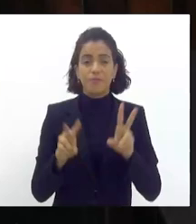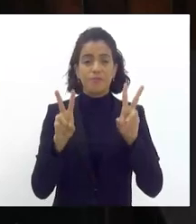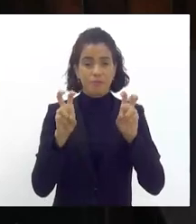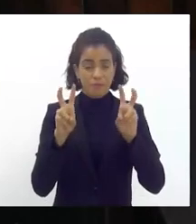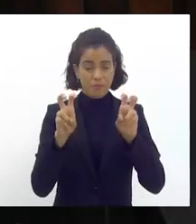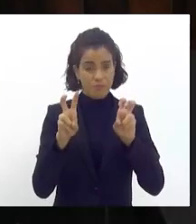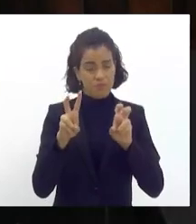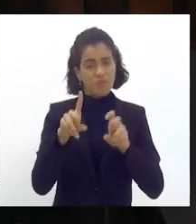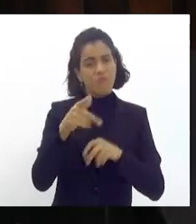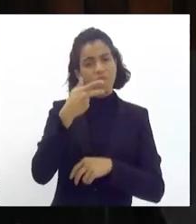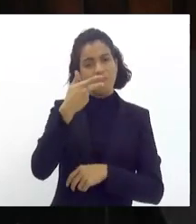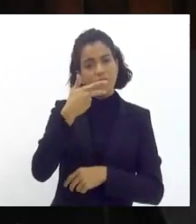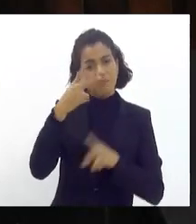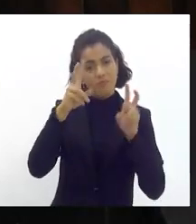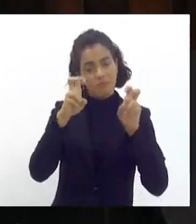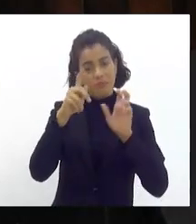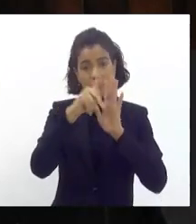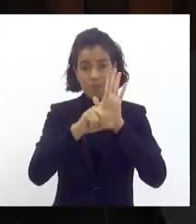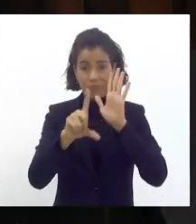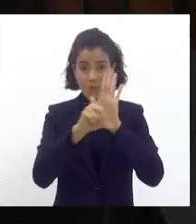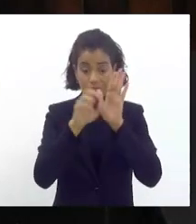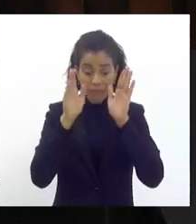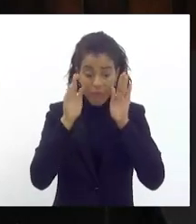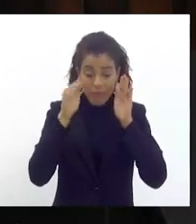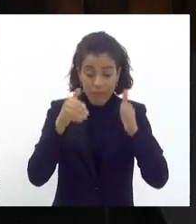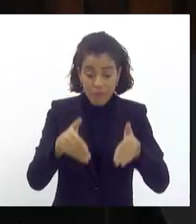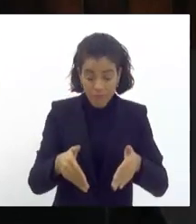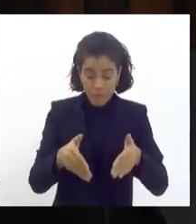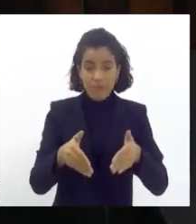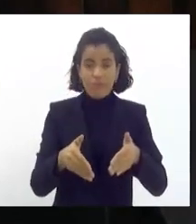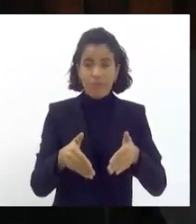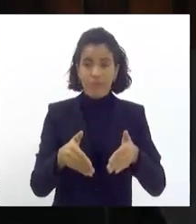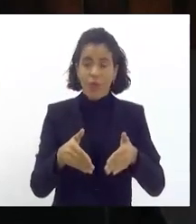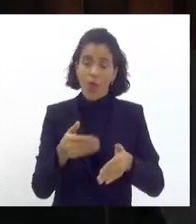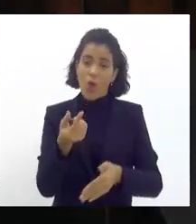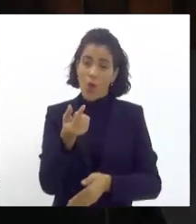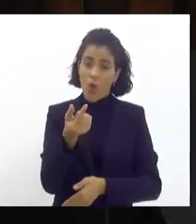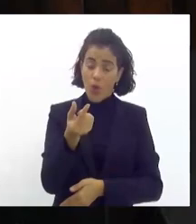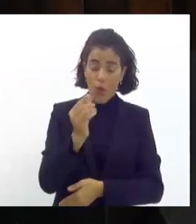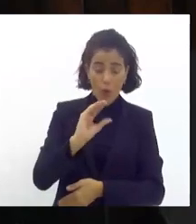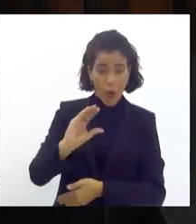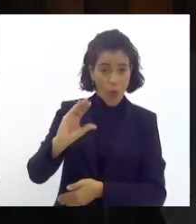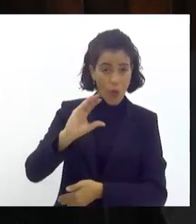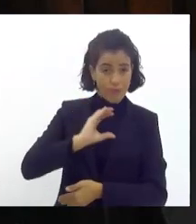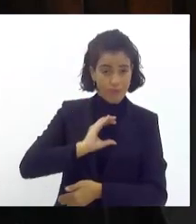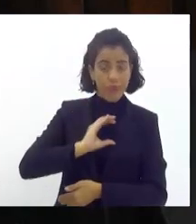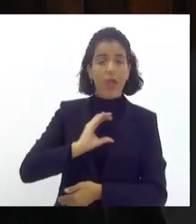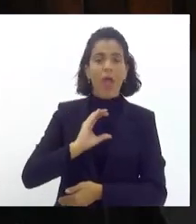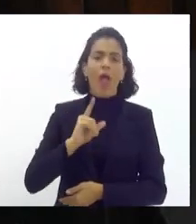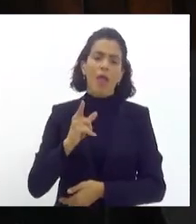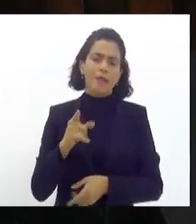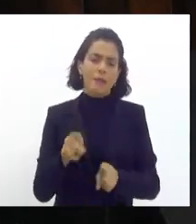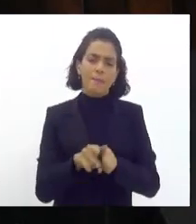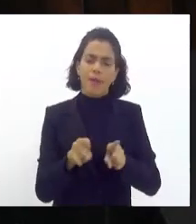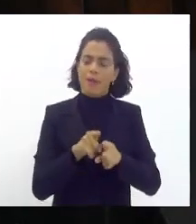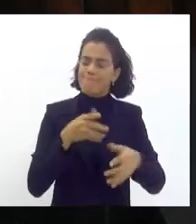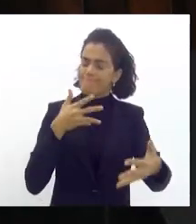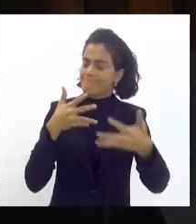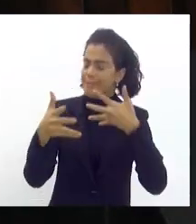senhor comentou acerca do projeto específico em conta específica nada mais justo e correto do que deixar mais